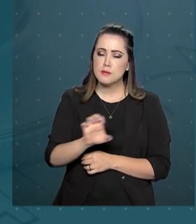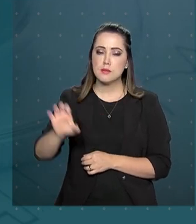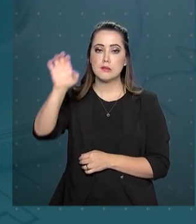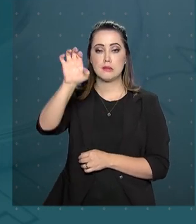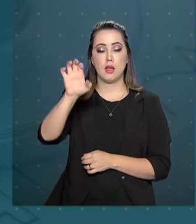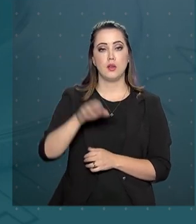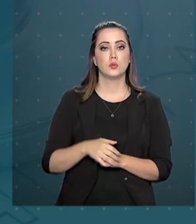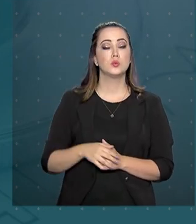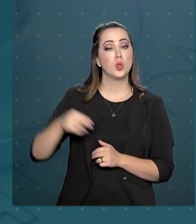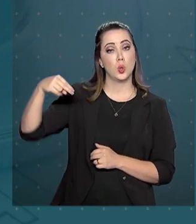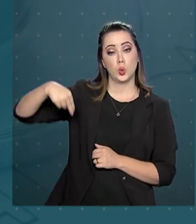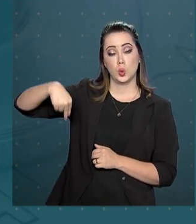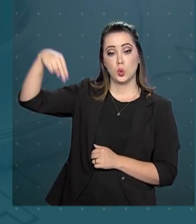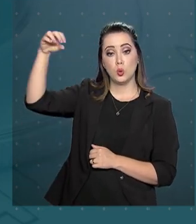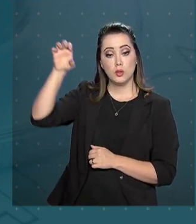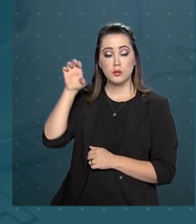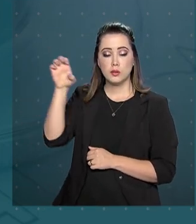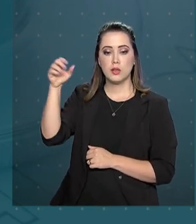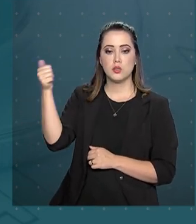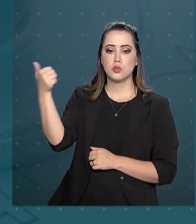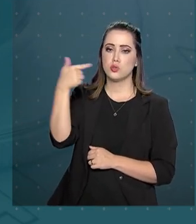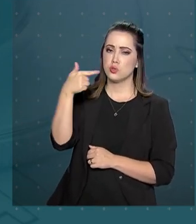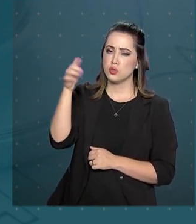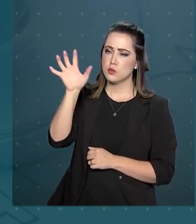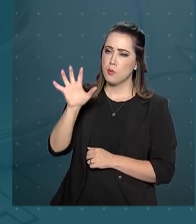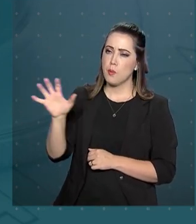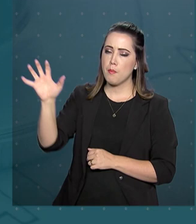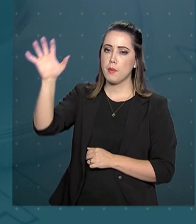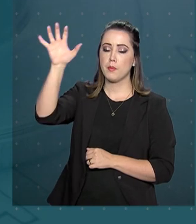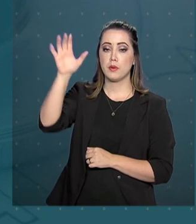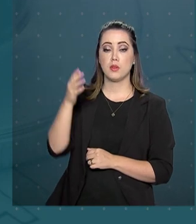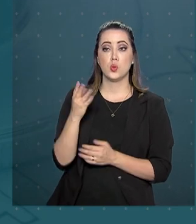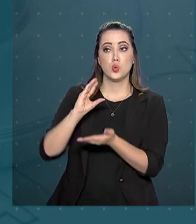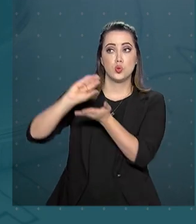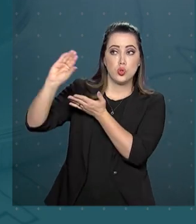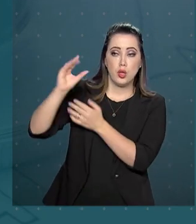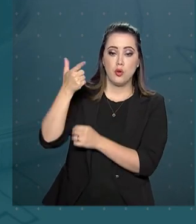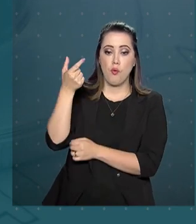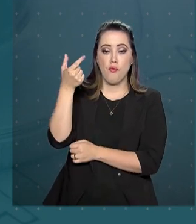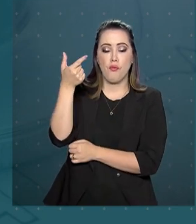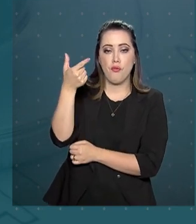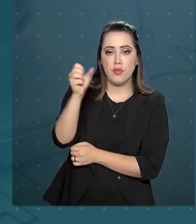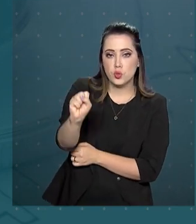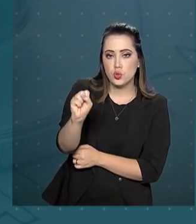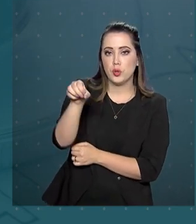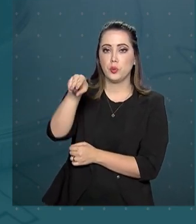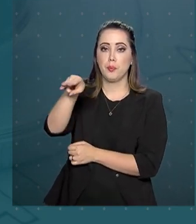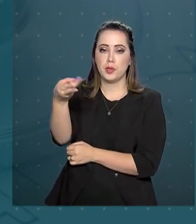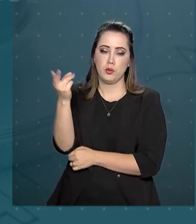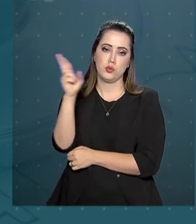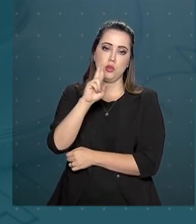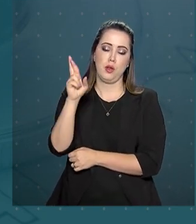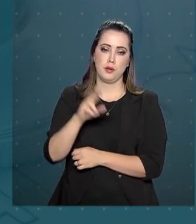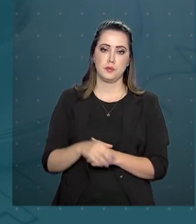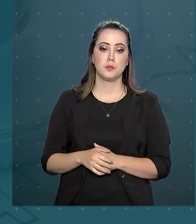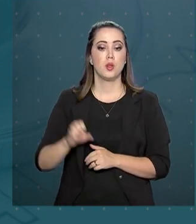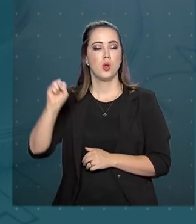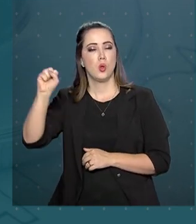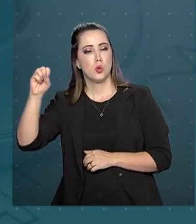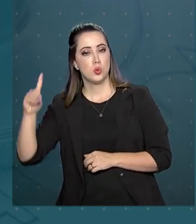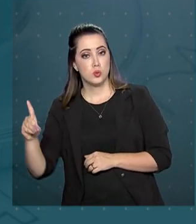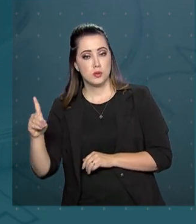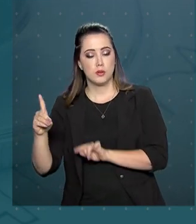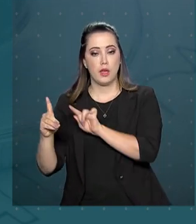17 instituições vão receber 28 milhões e 300 mil reais. No sudeste, 16 unidades